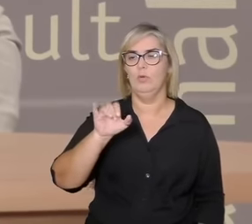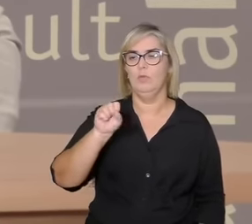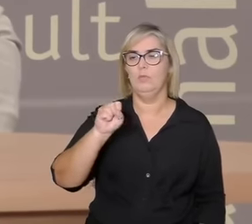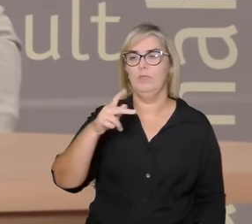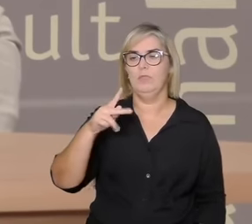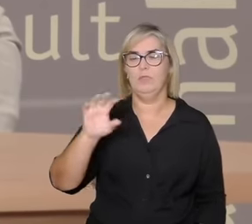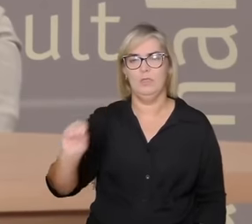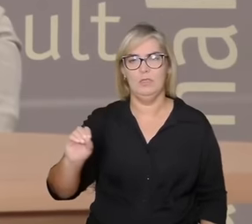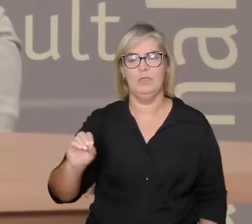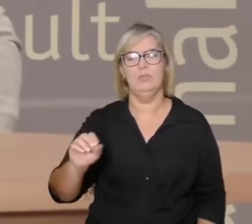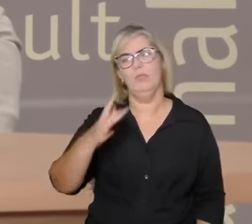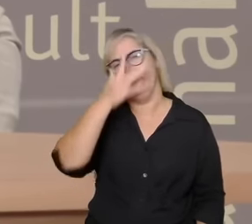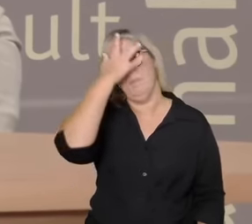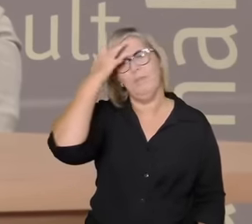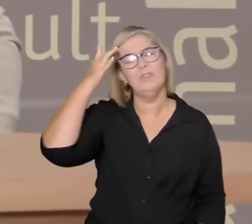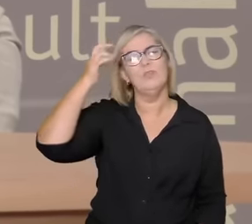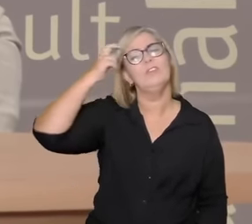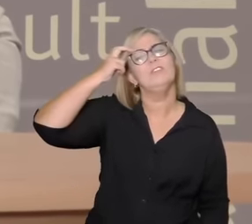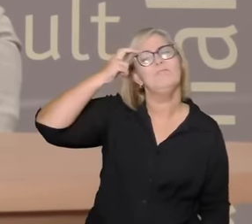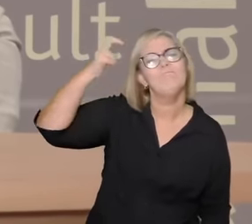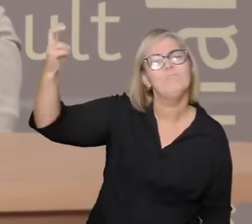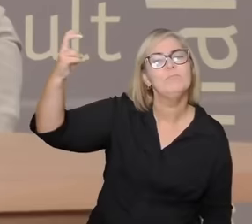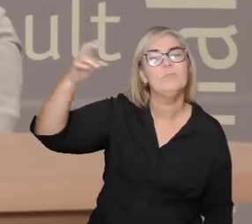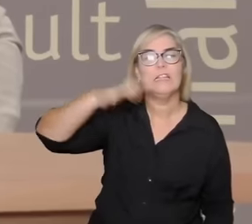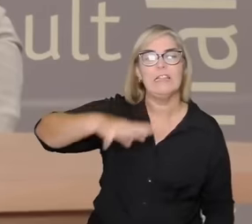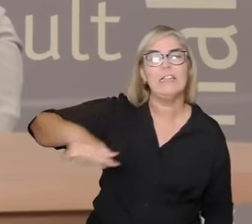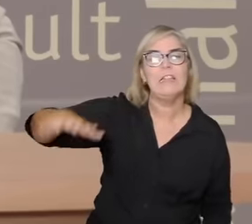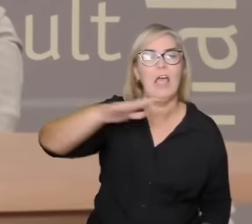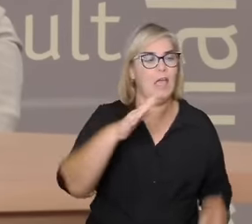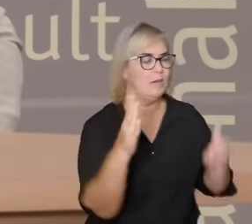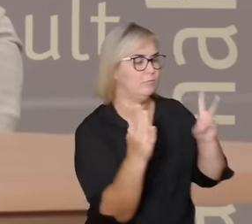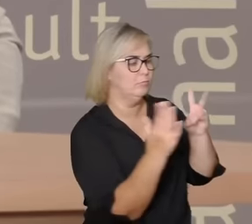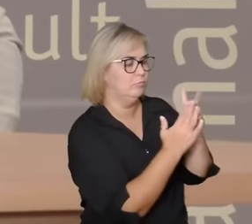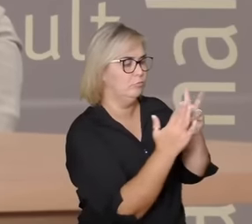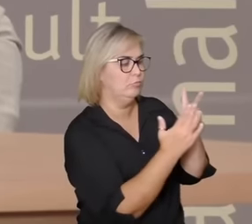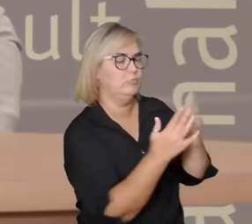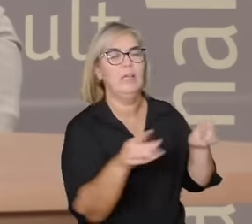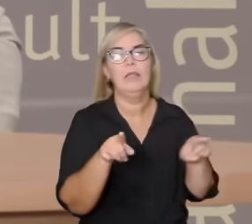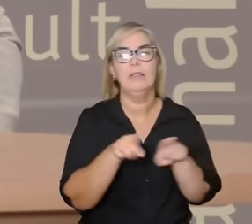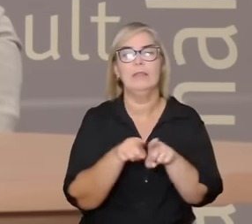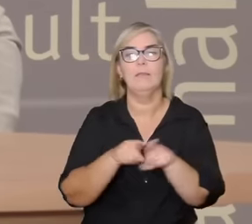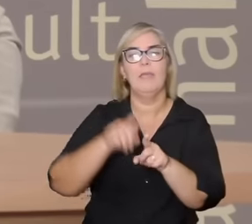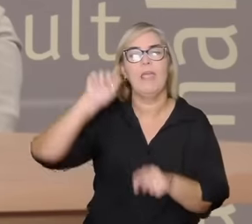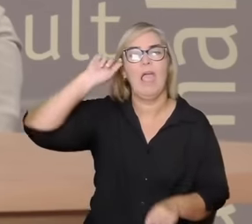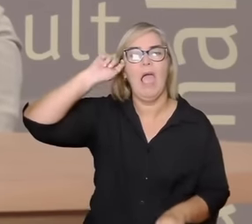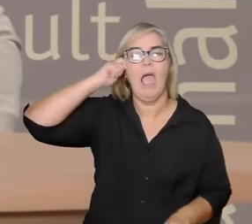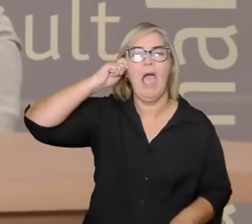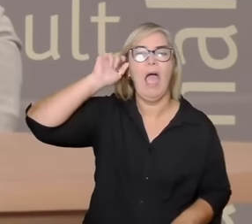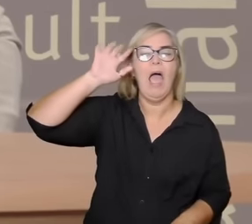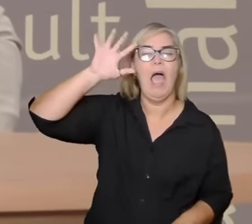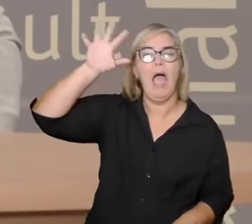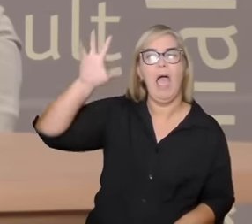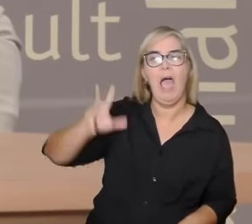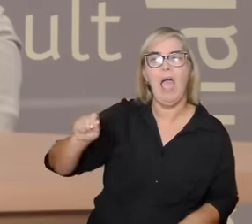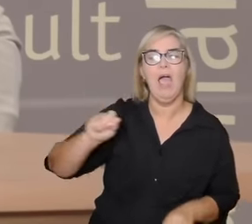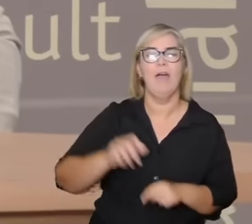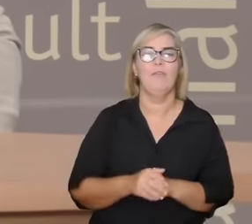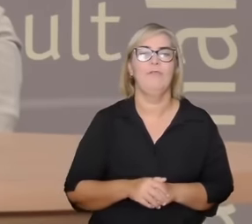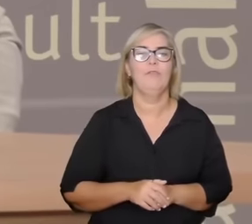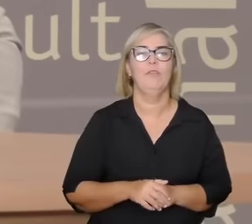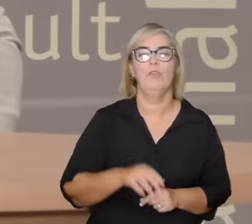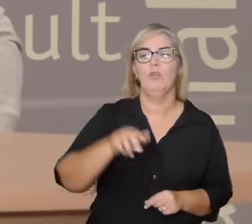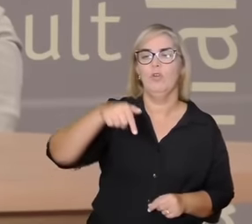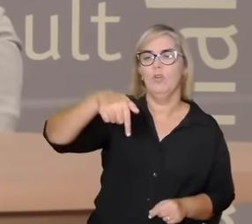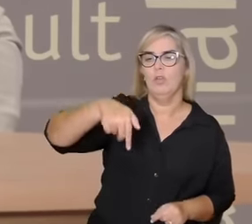intelectuais indígenas intelectuais afro-confluentes quilombolas que trabalham com